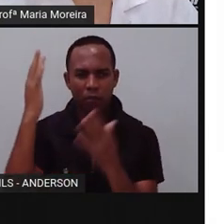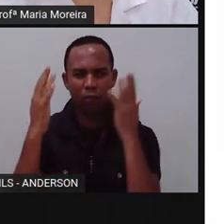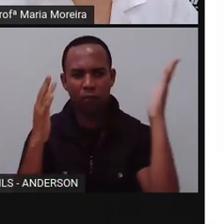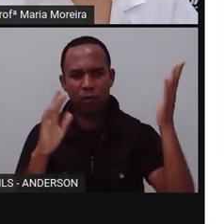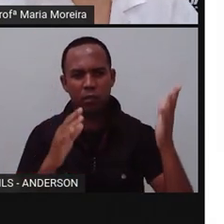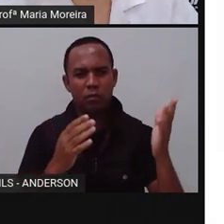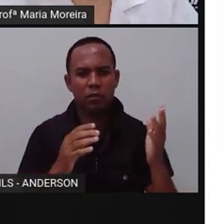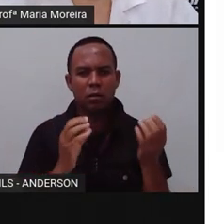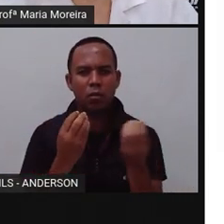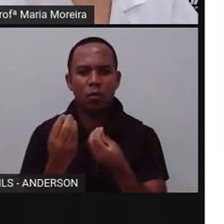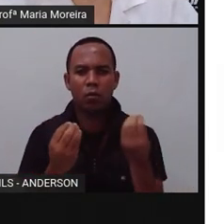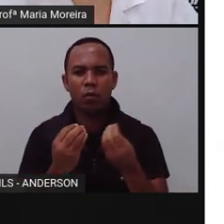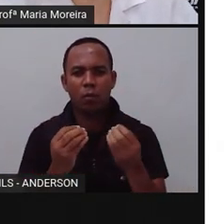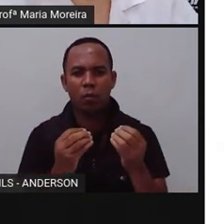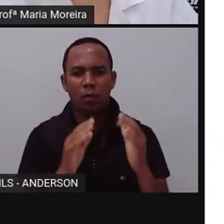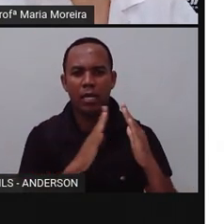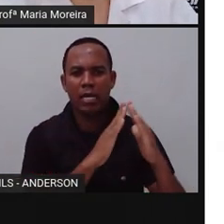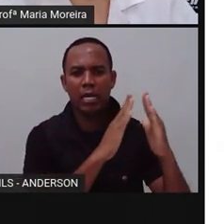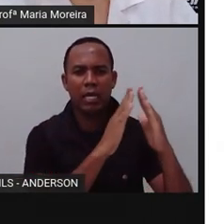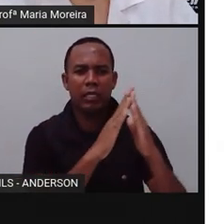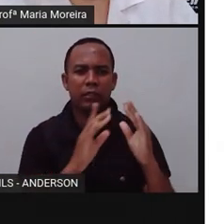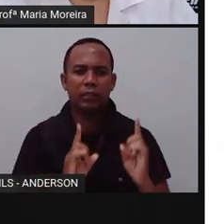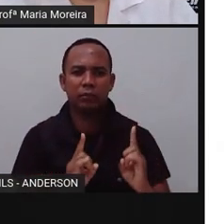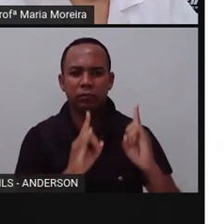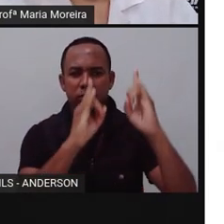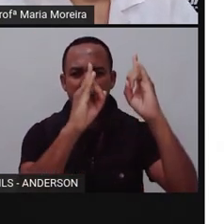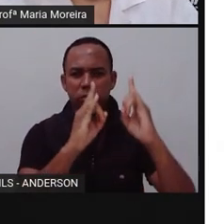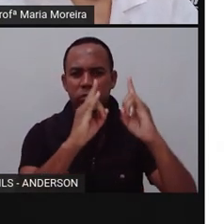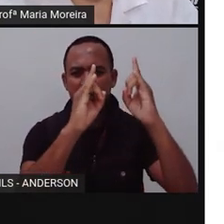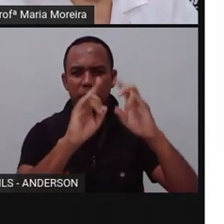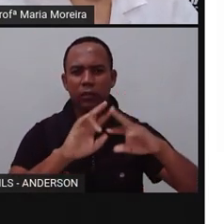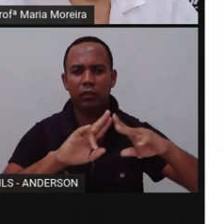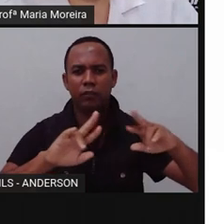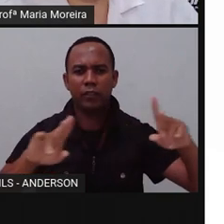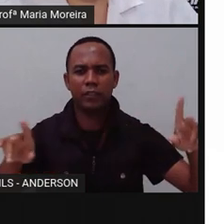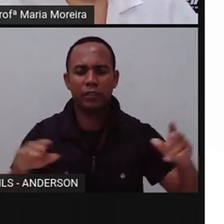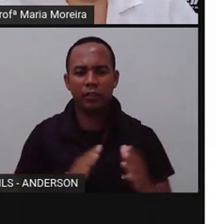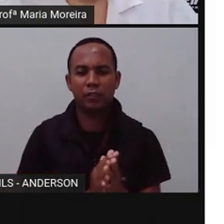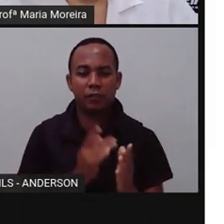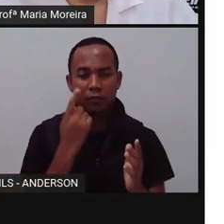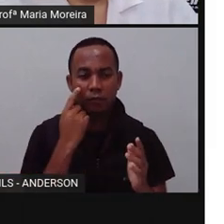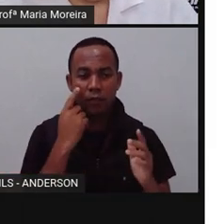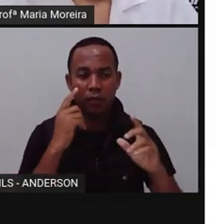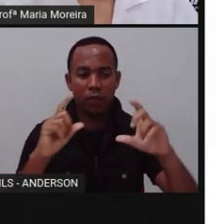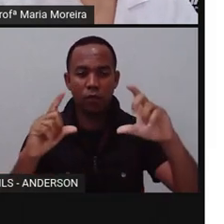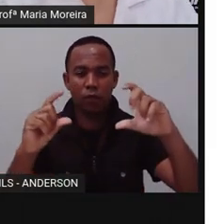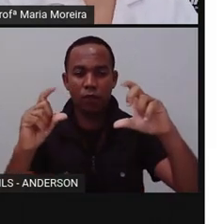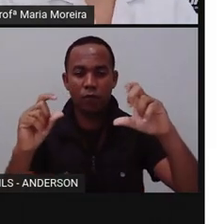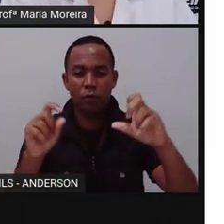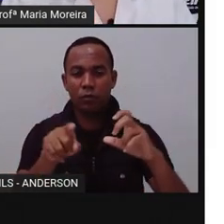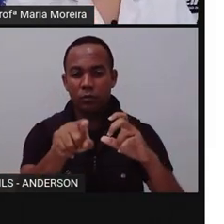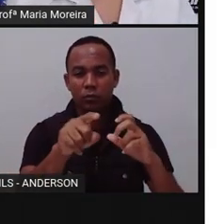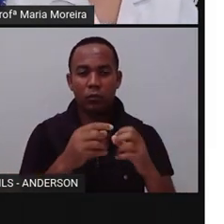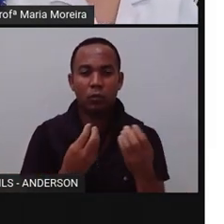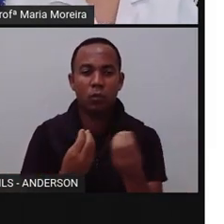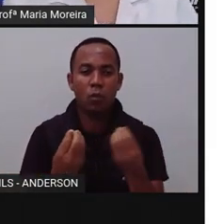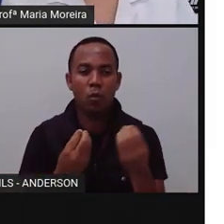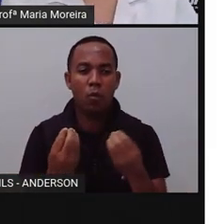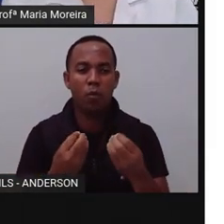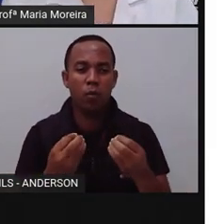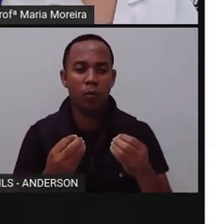espaços artificiais que se tornaram o seu habitat. Então, olha essa imagem aí. É um crescimento